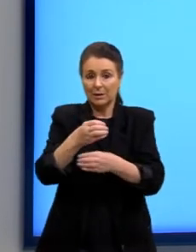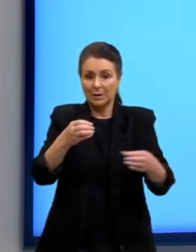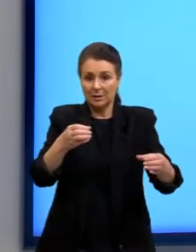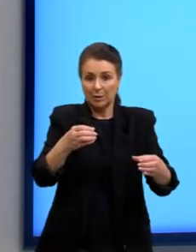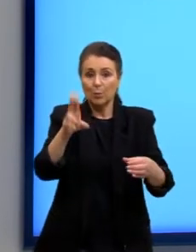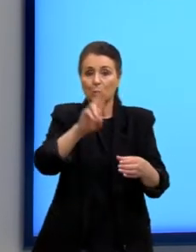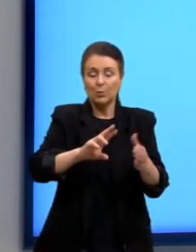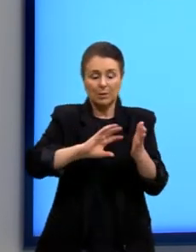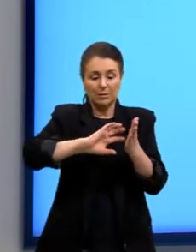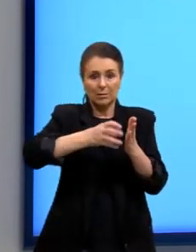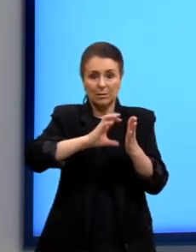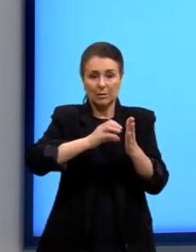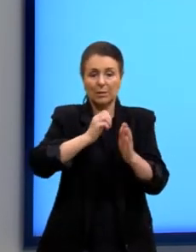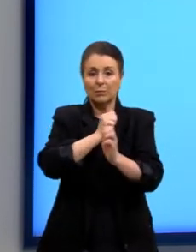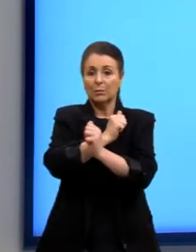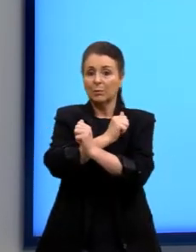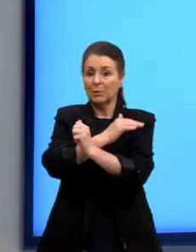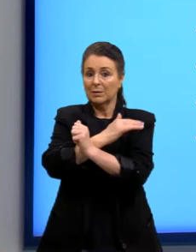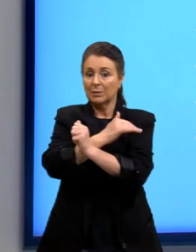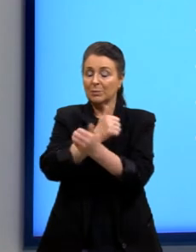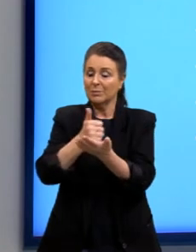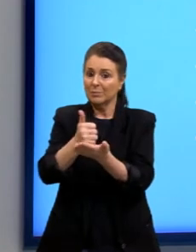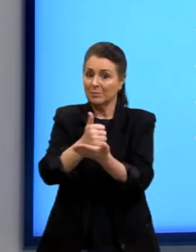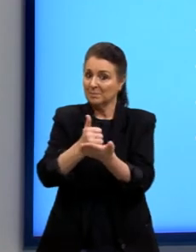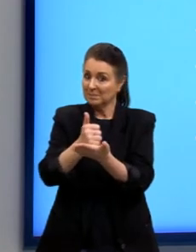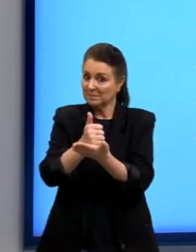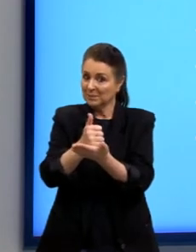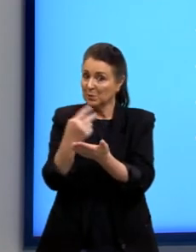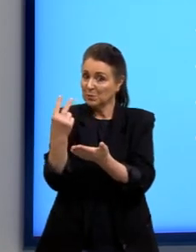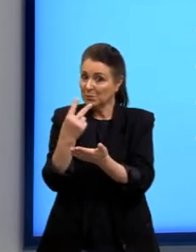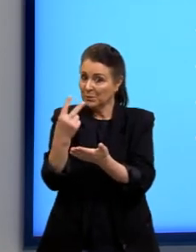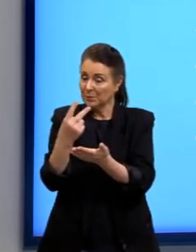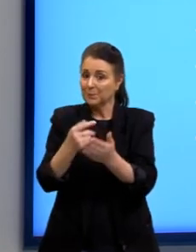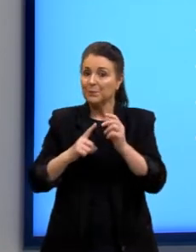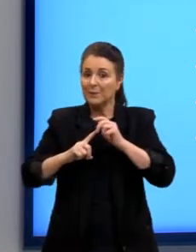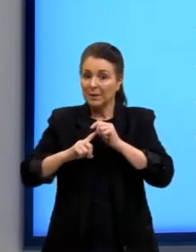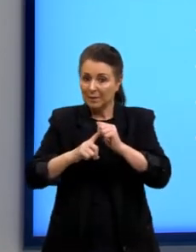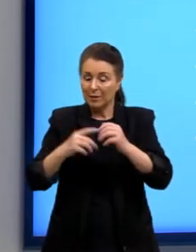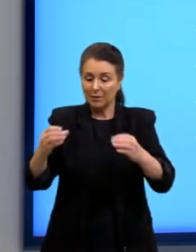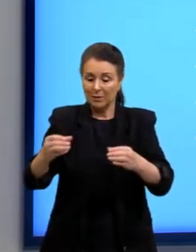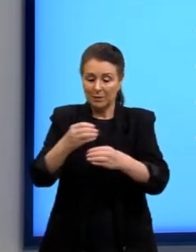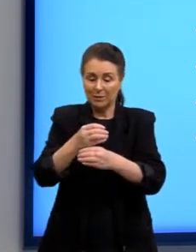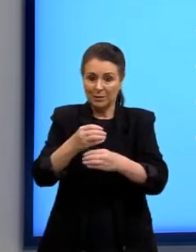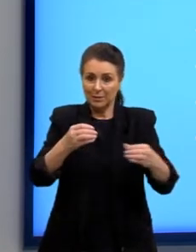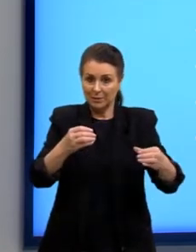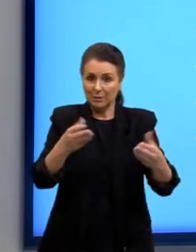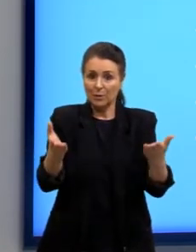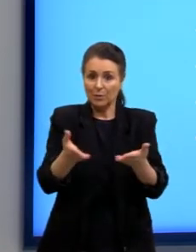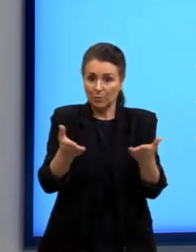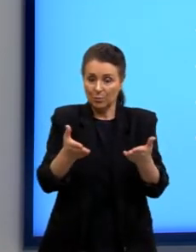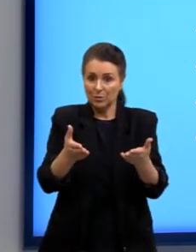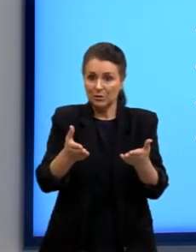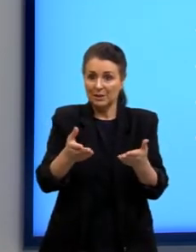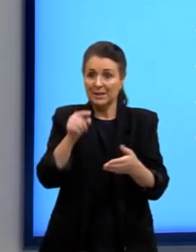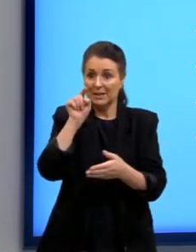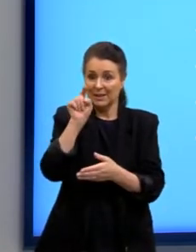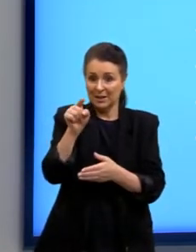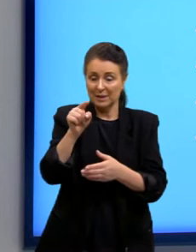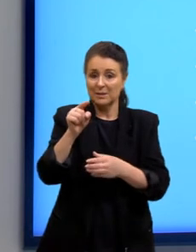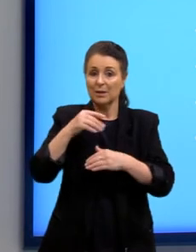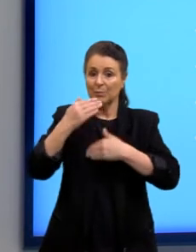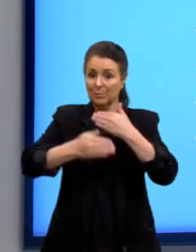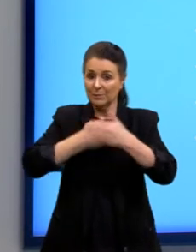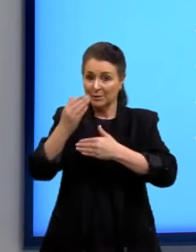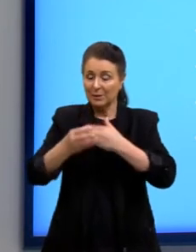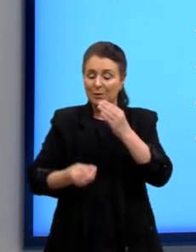tanto ácidos quanto básicos. Então, a principal reação utilizada hoje de transesterificação é a produção